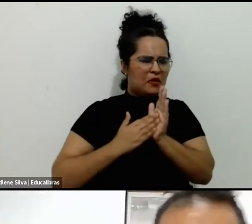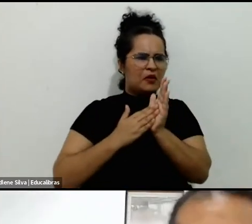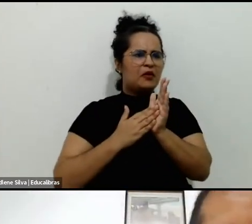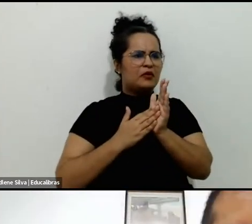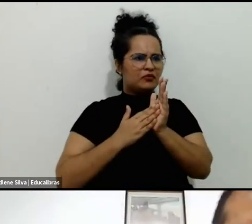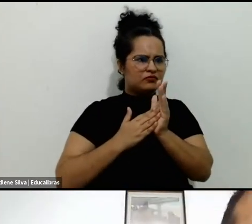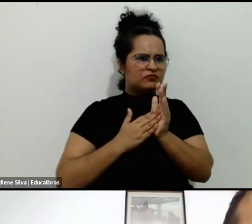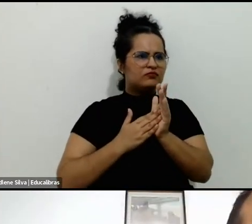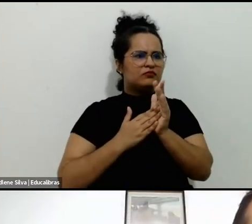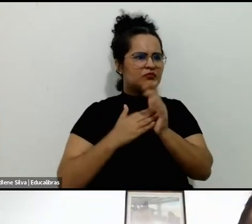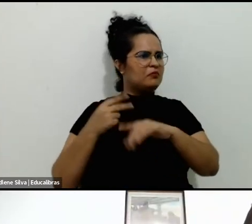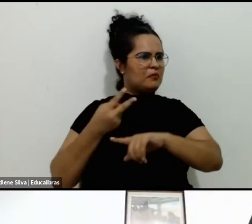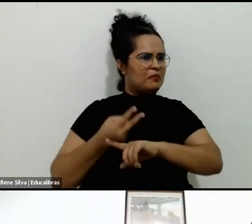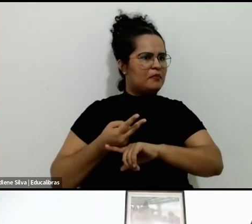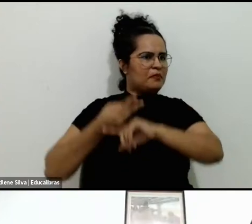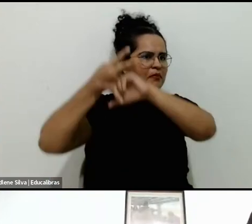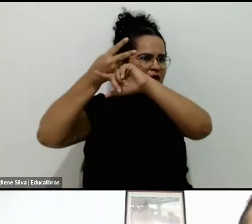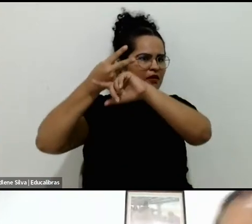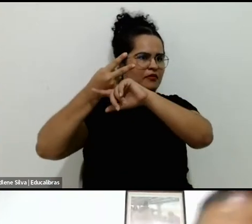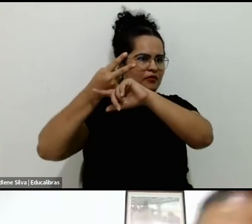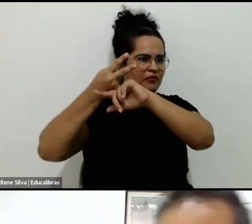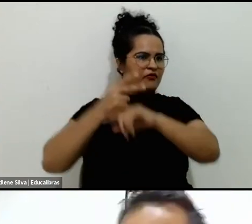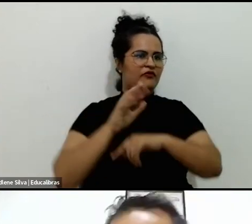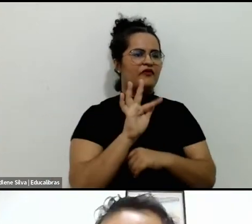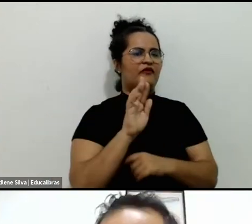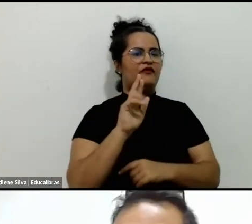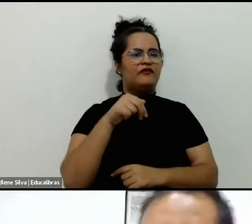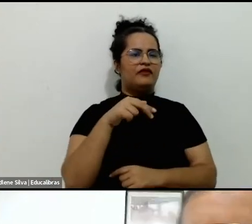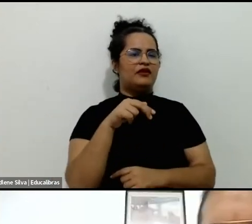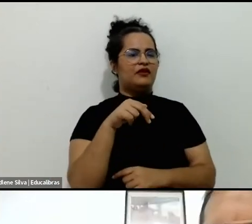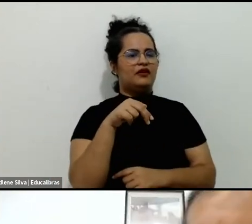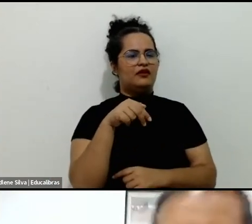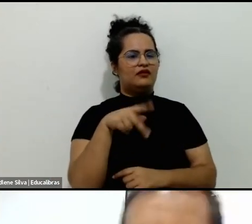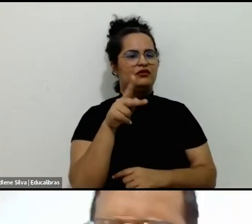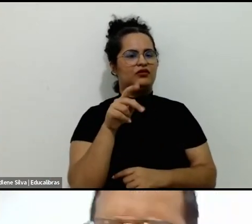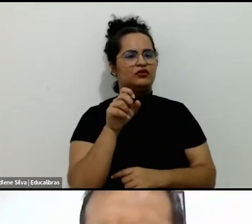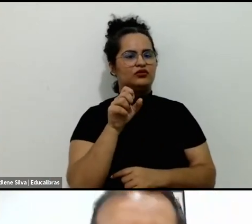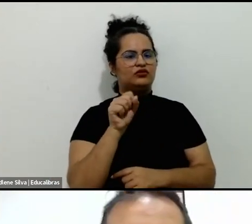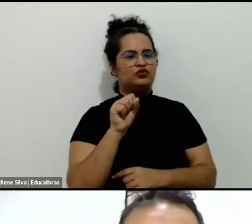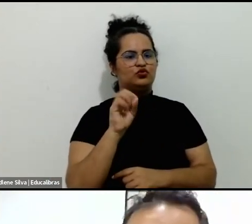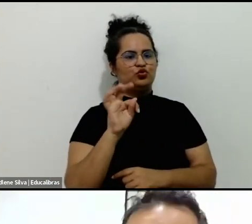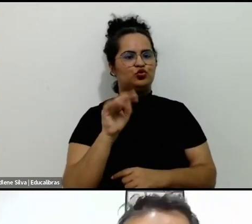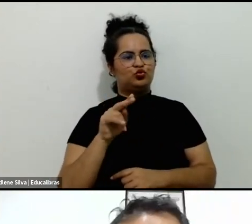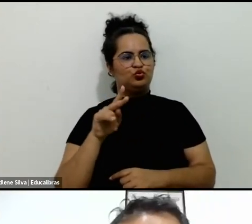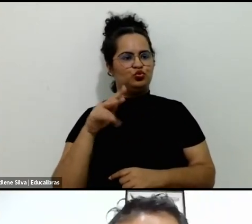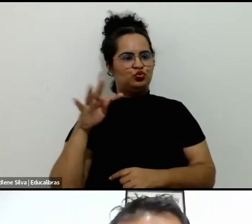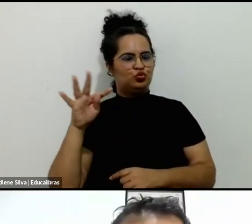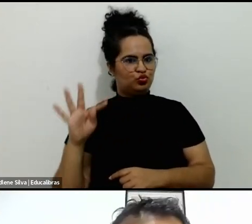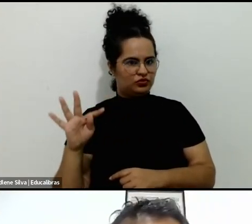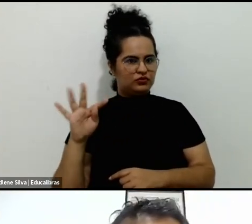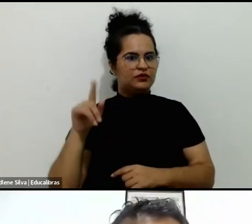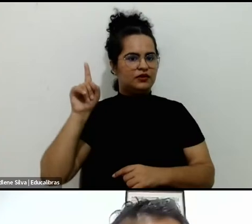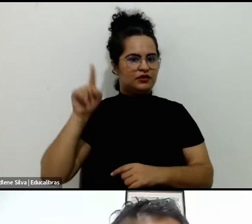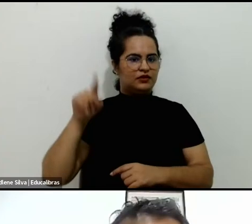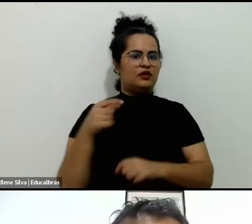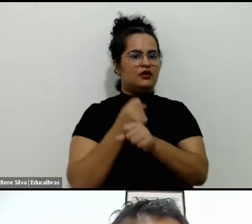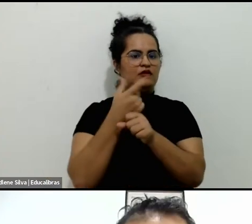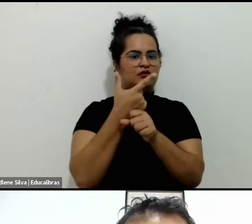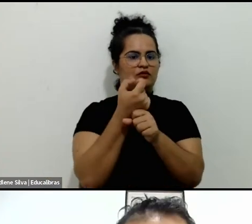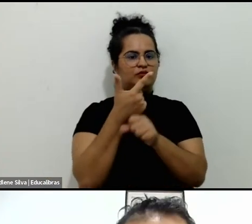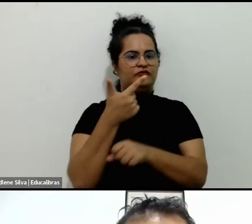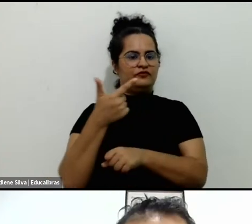recente, o prêmio Frank Stewart de serviços diferenciados em 2023 através da